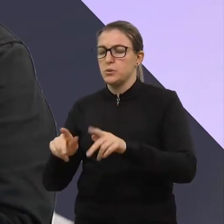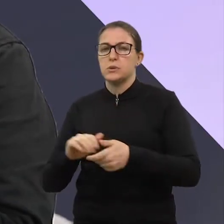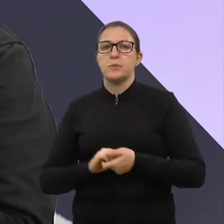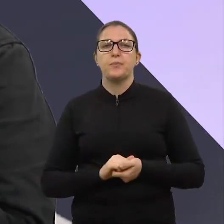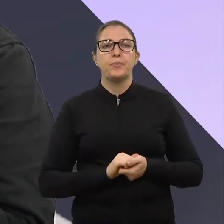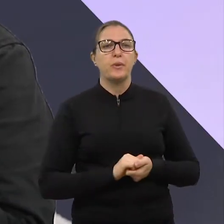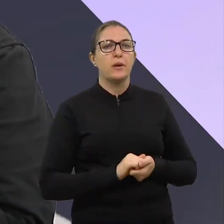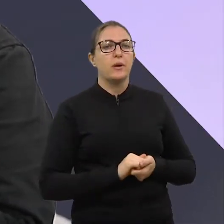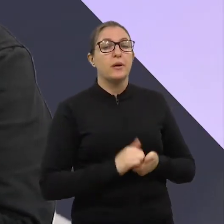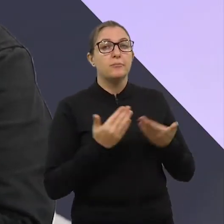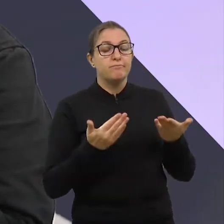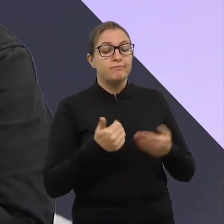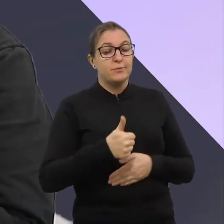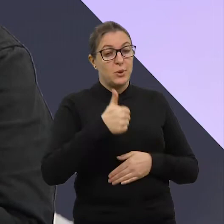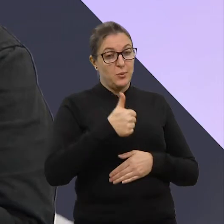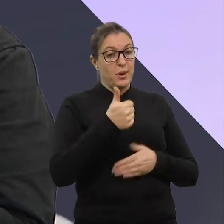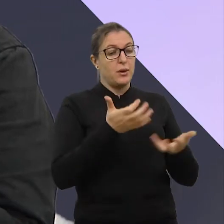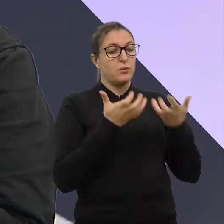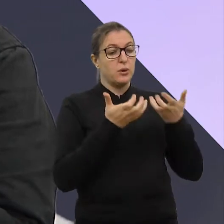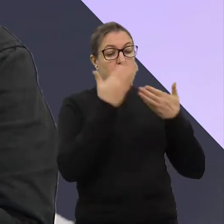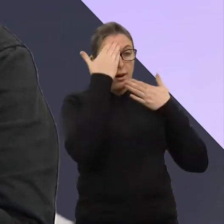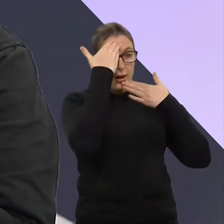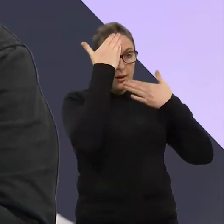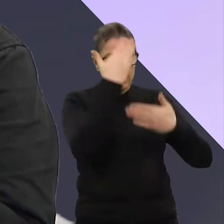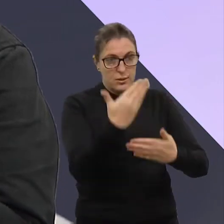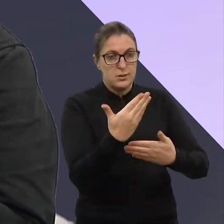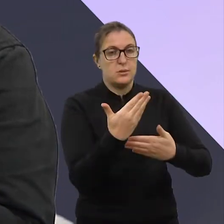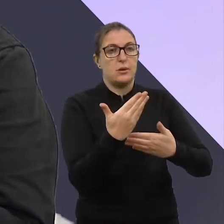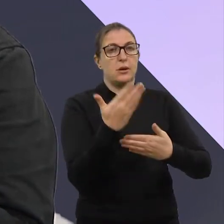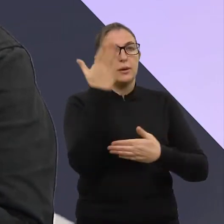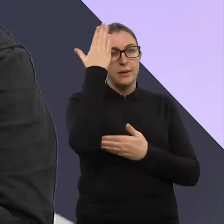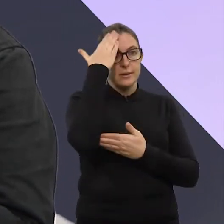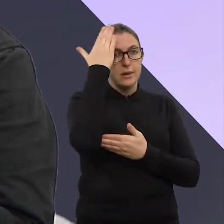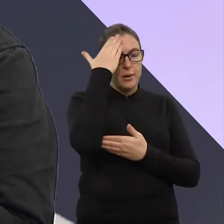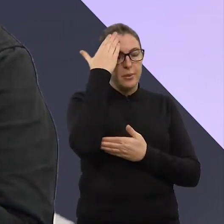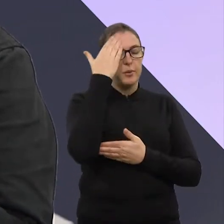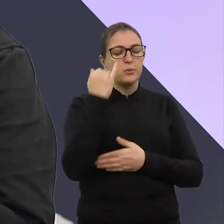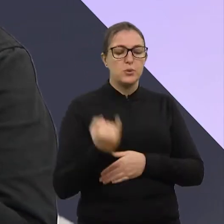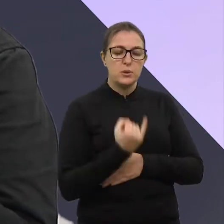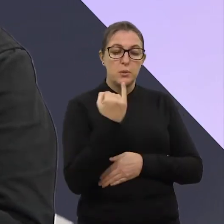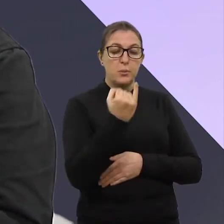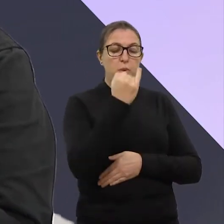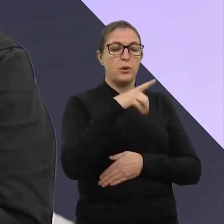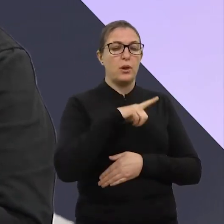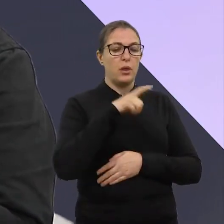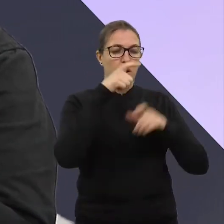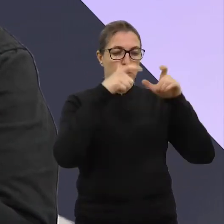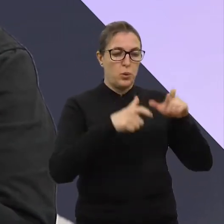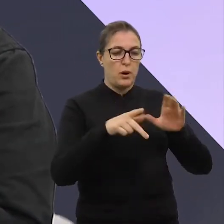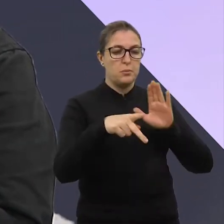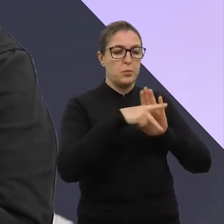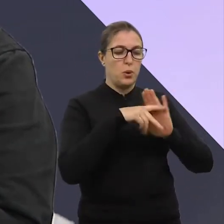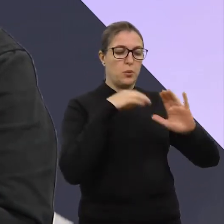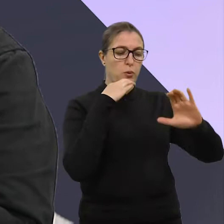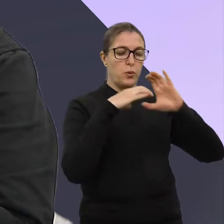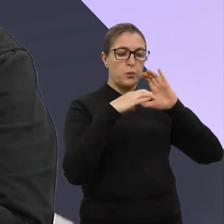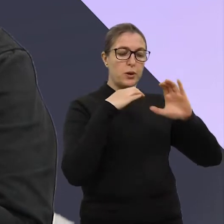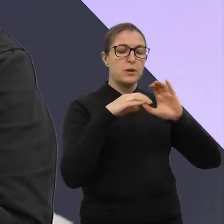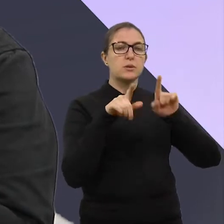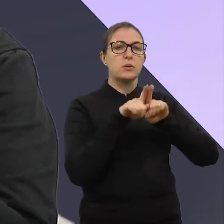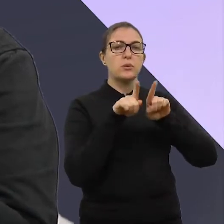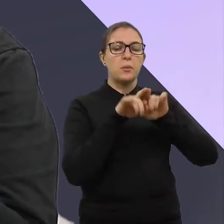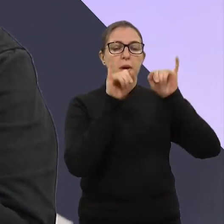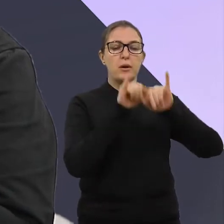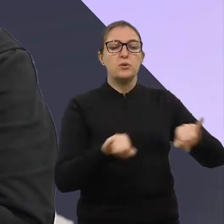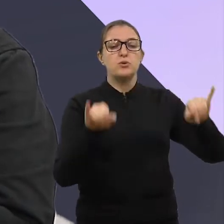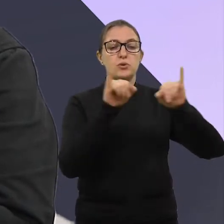Cris, primeiro eu vou te agradecer muito. A gente sabe da importância dos espaços de comunicação e diálogo e divulgação do que a gente vem falando,